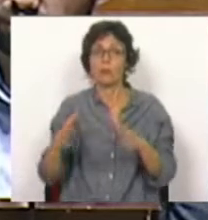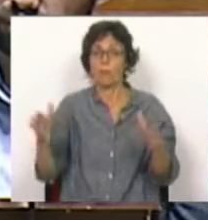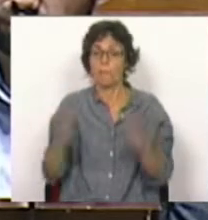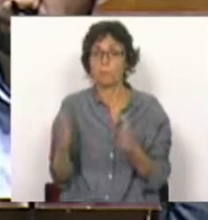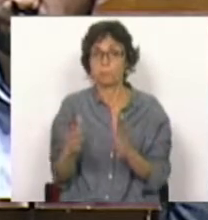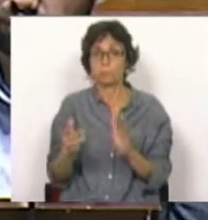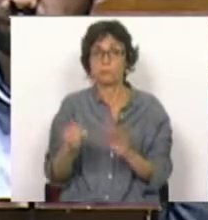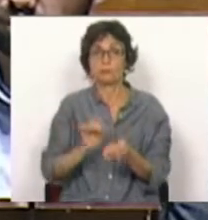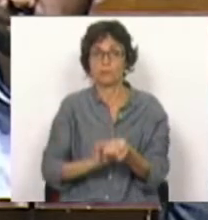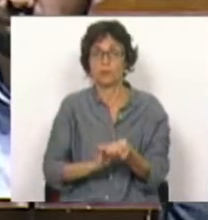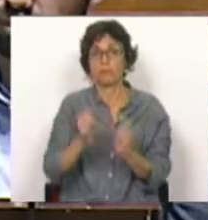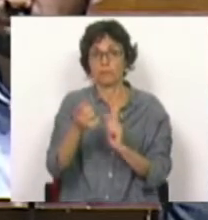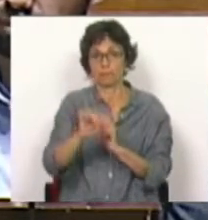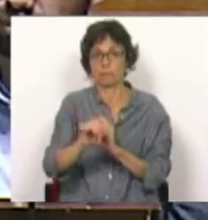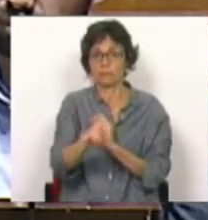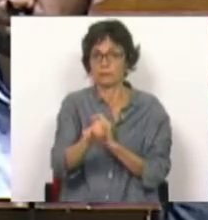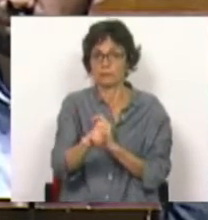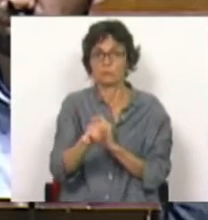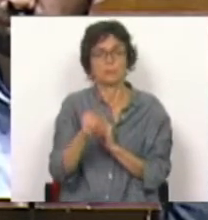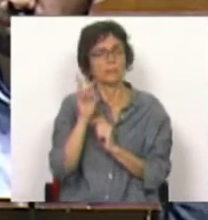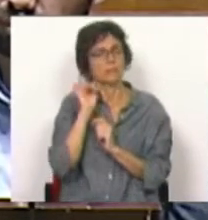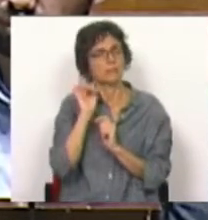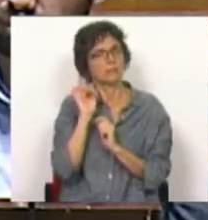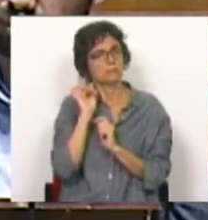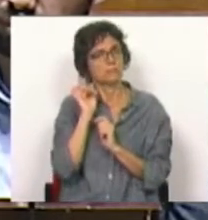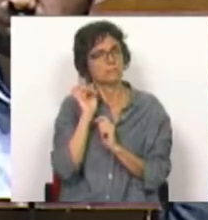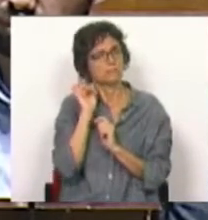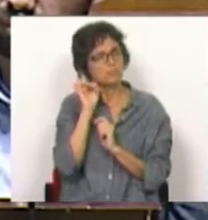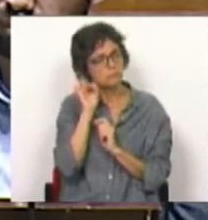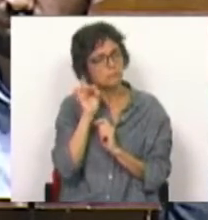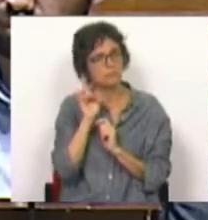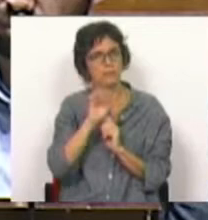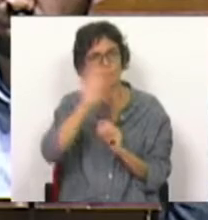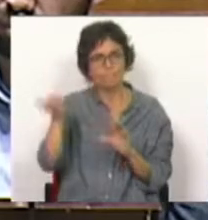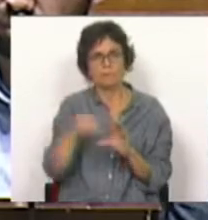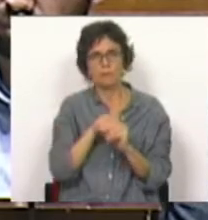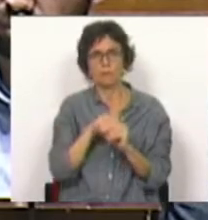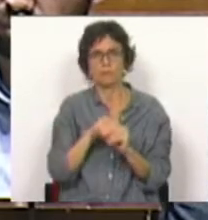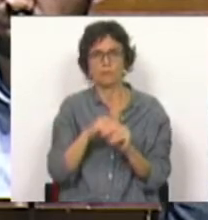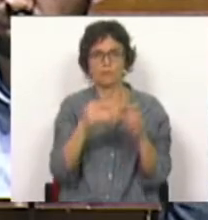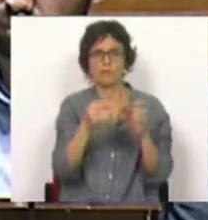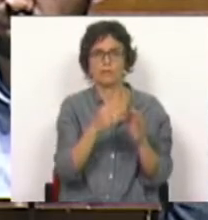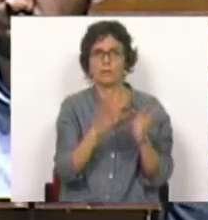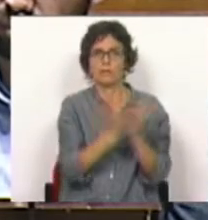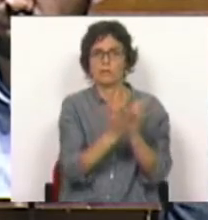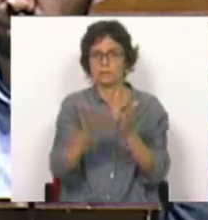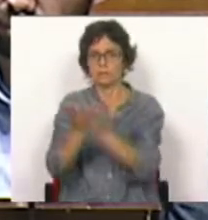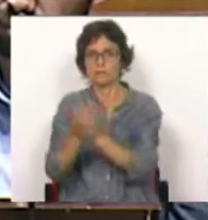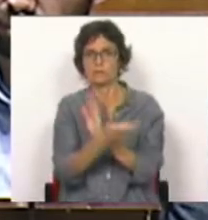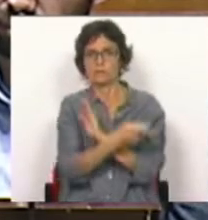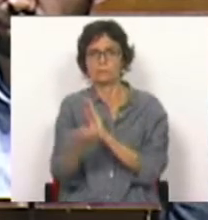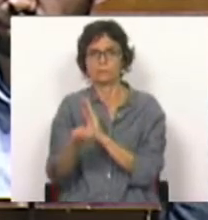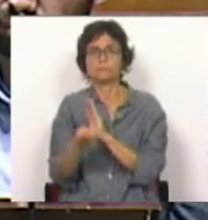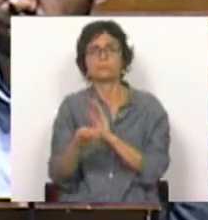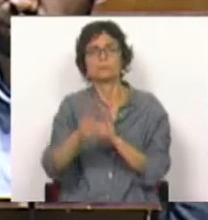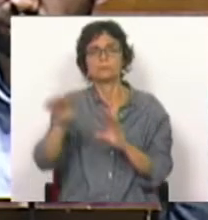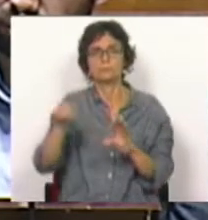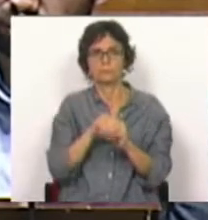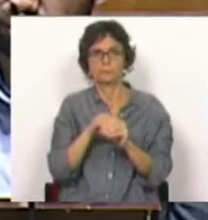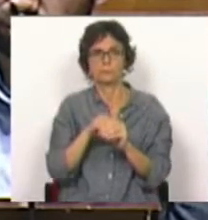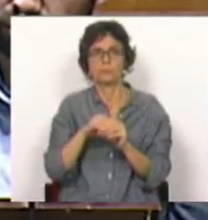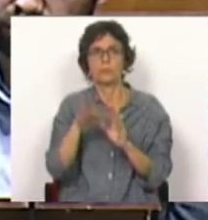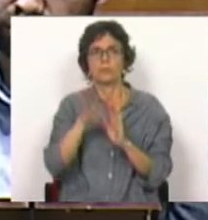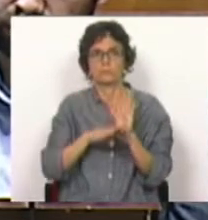devia ser reconsiderado, de facto, essa reprogramação e incluir tanto uma como a outra, mas no caso concreto estamos aqui a tratar da escola